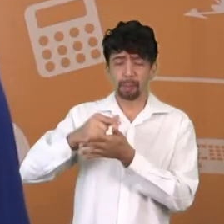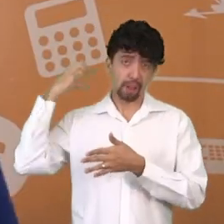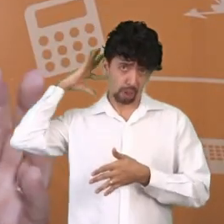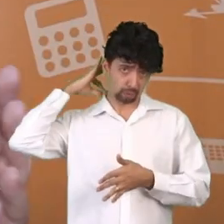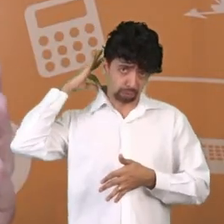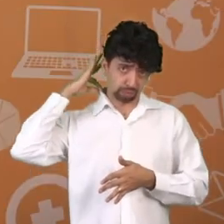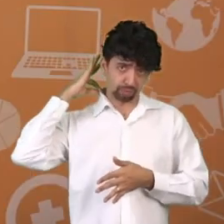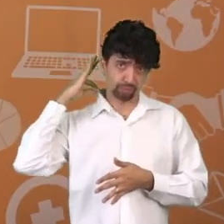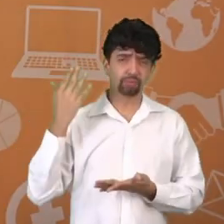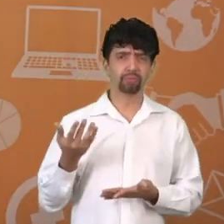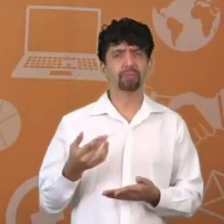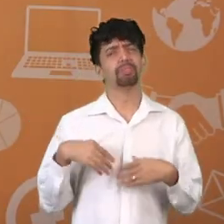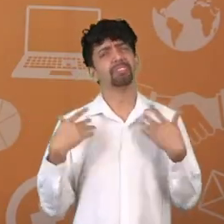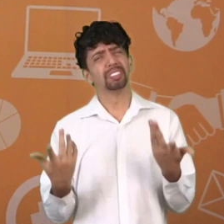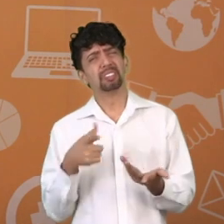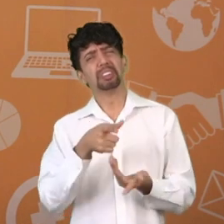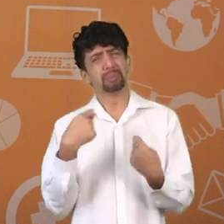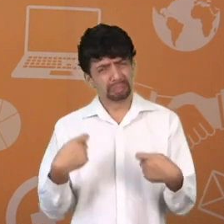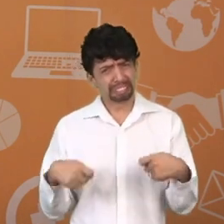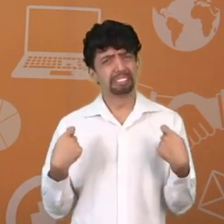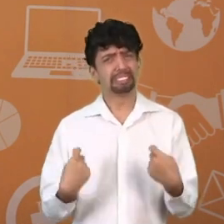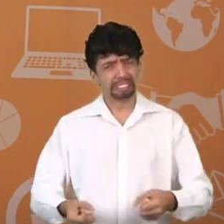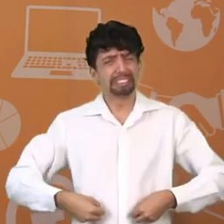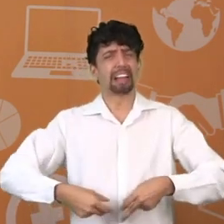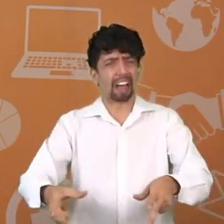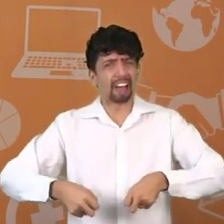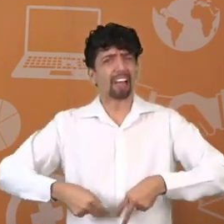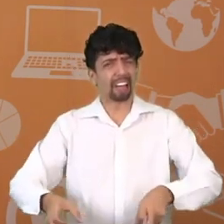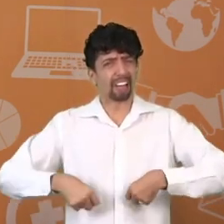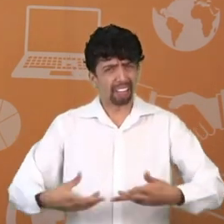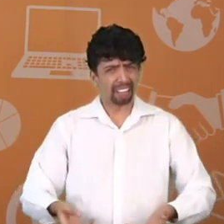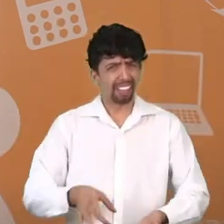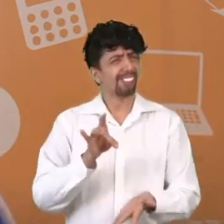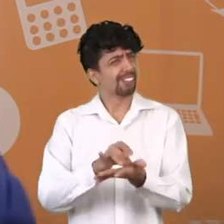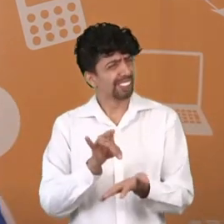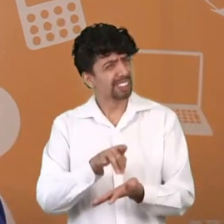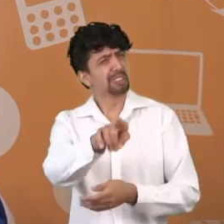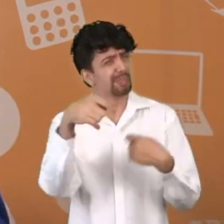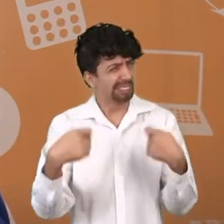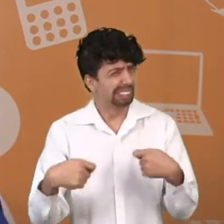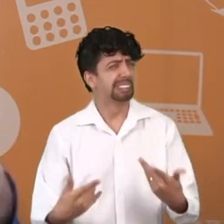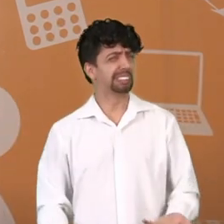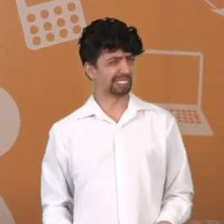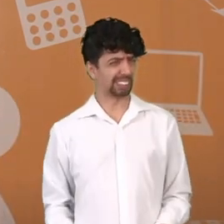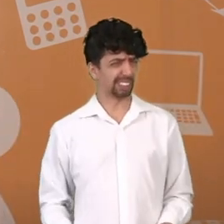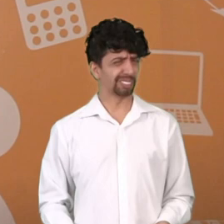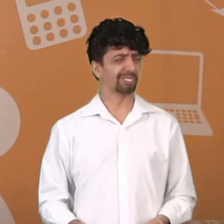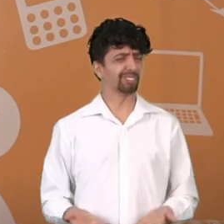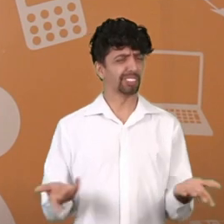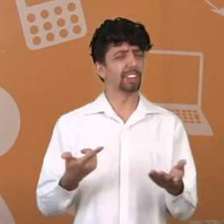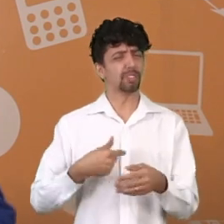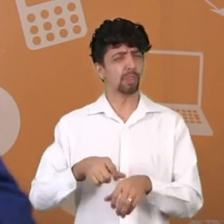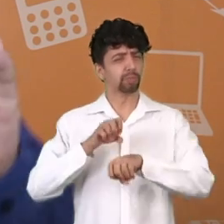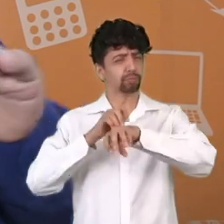ainda. Ou seja, será mesmo que eu preciso continuar gastando da forma que eu estou gastando? Vou trazer aqui as orientações para